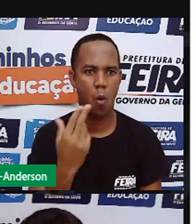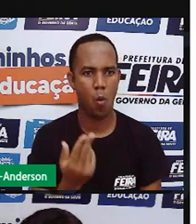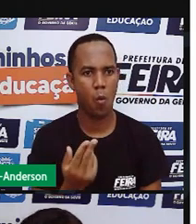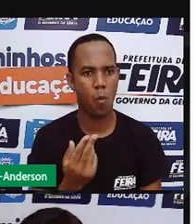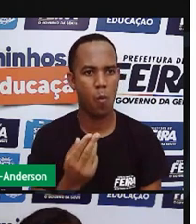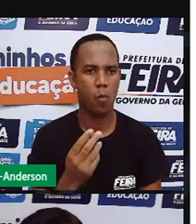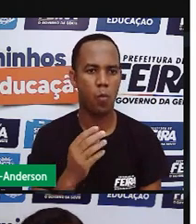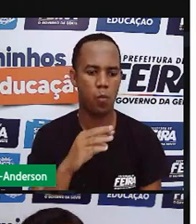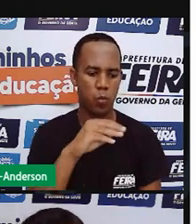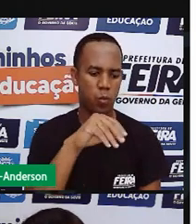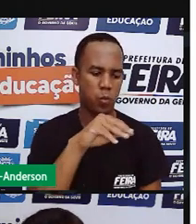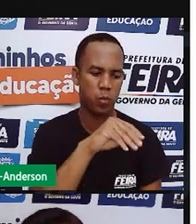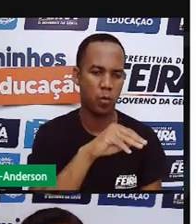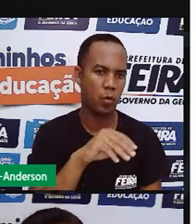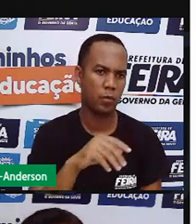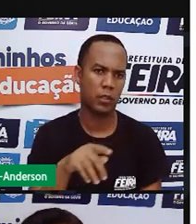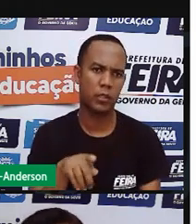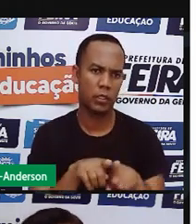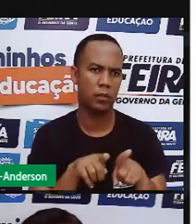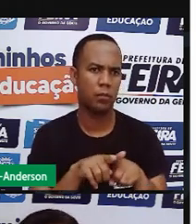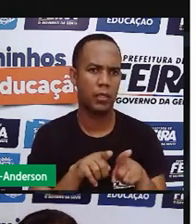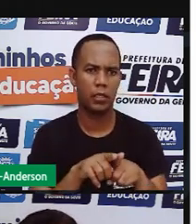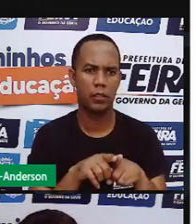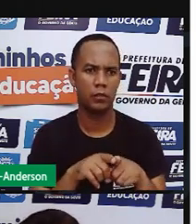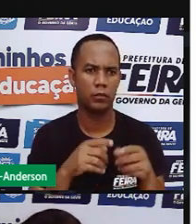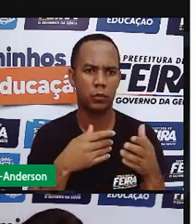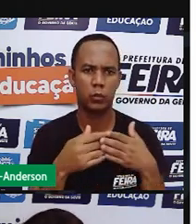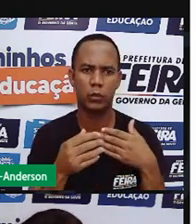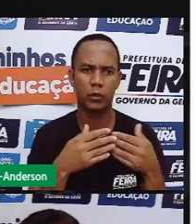polpa, quinoa, tempero para miolo.